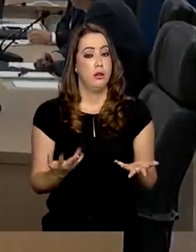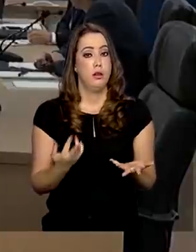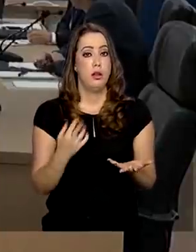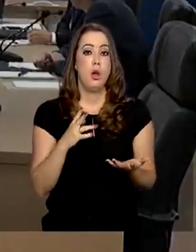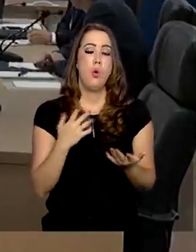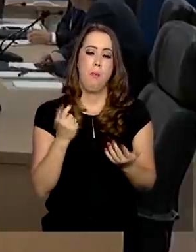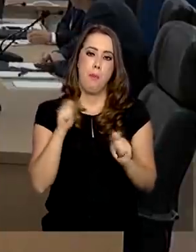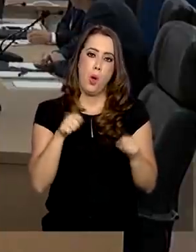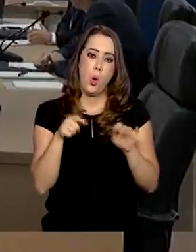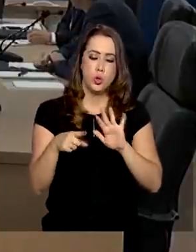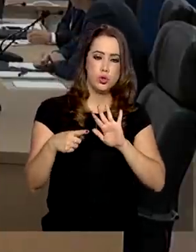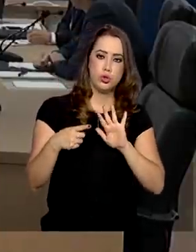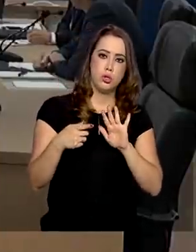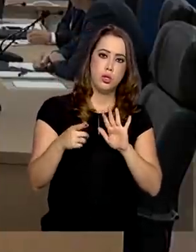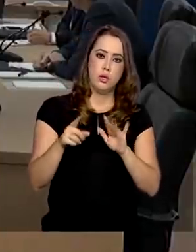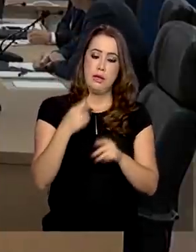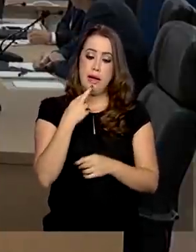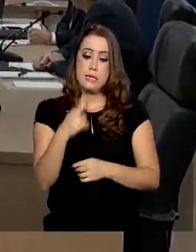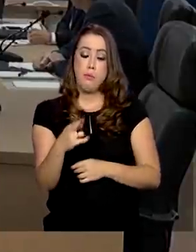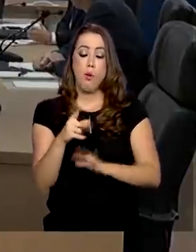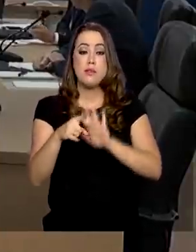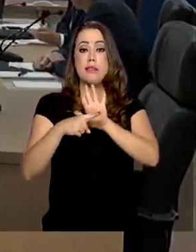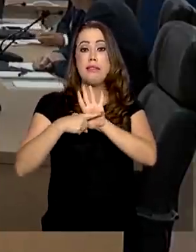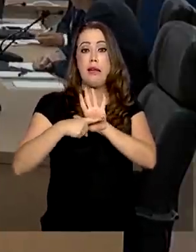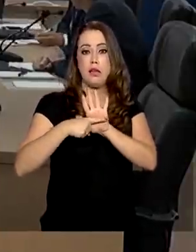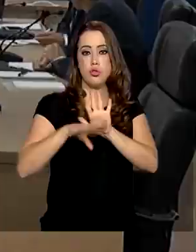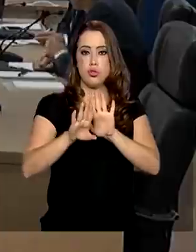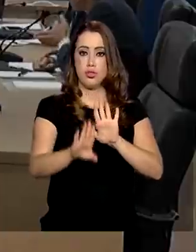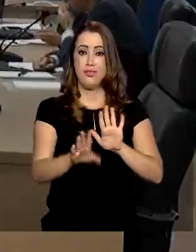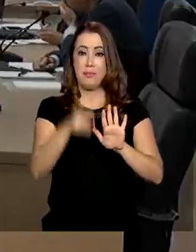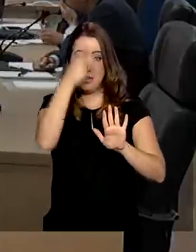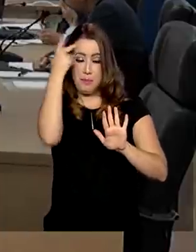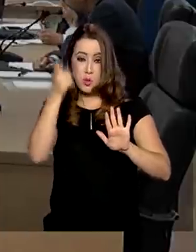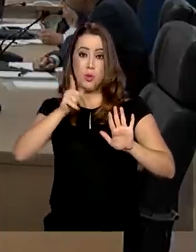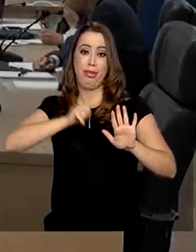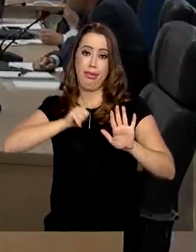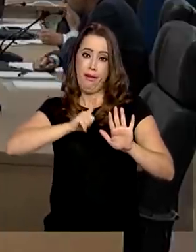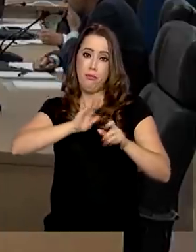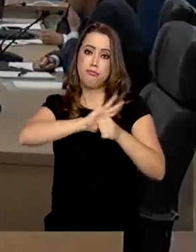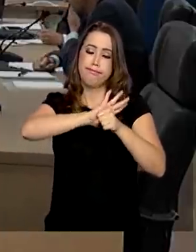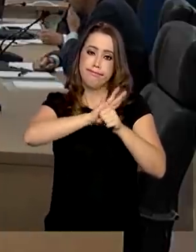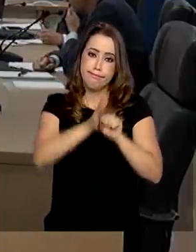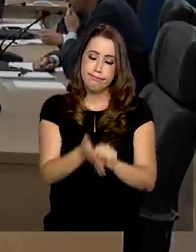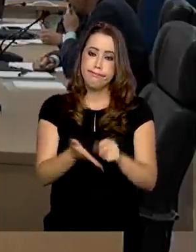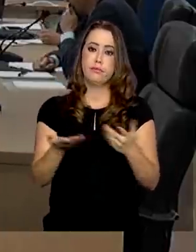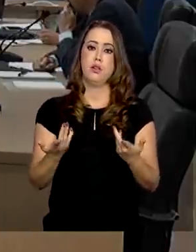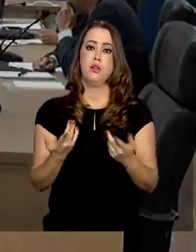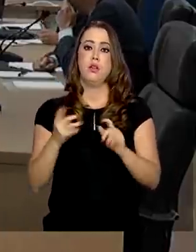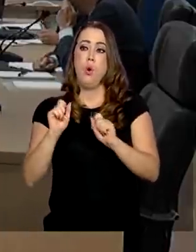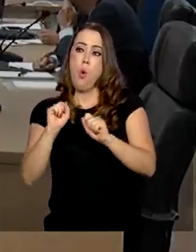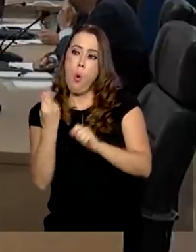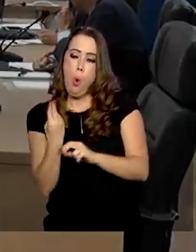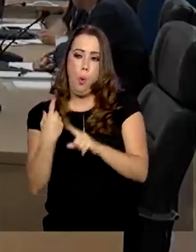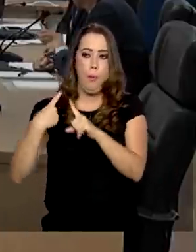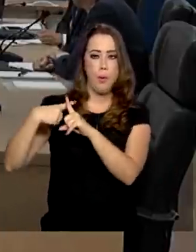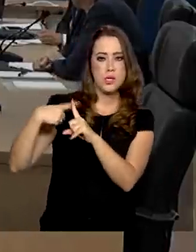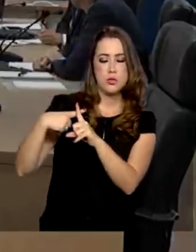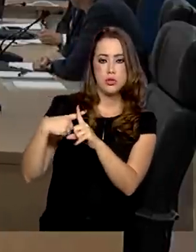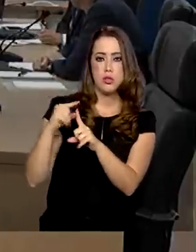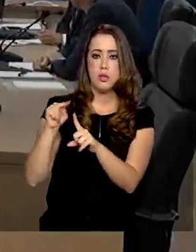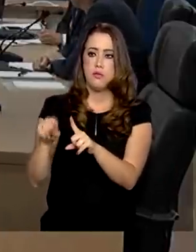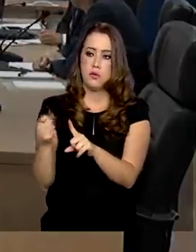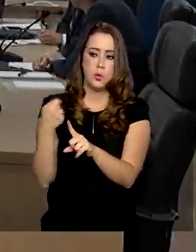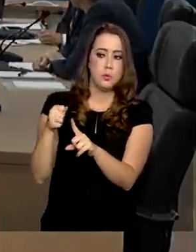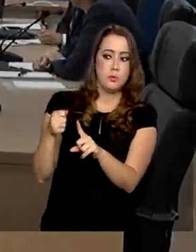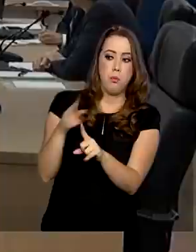negativos não excluem a infecção por Sars-CoV nº 2 e resultados positivos não